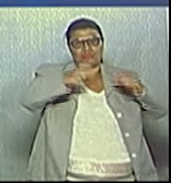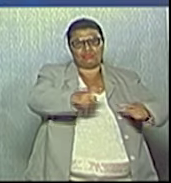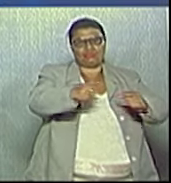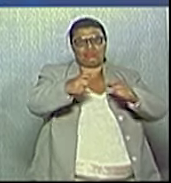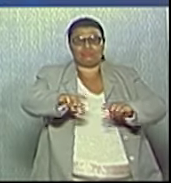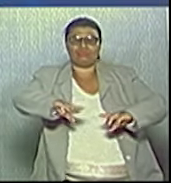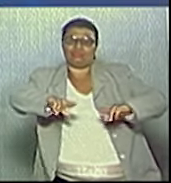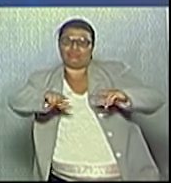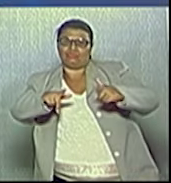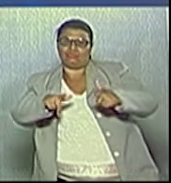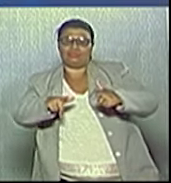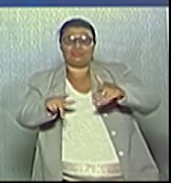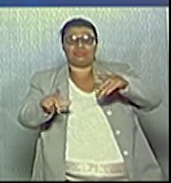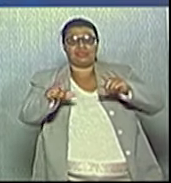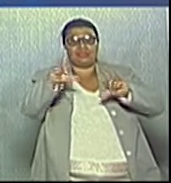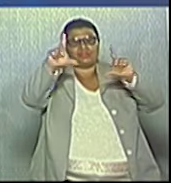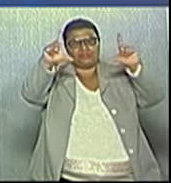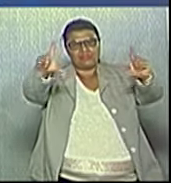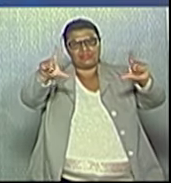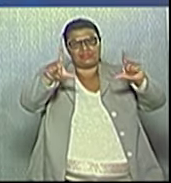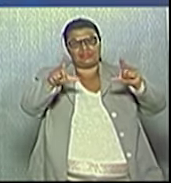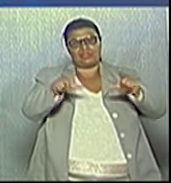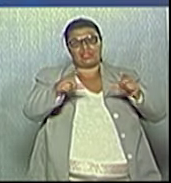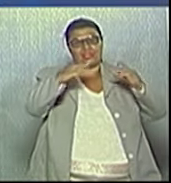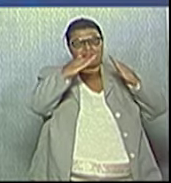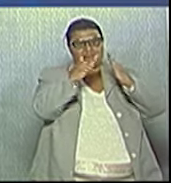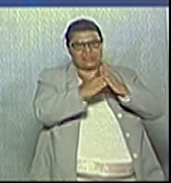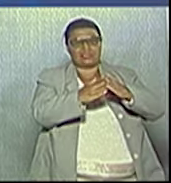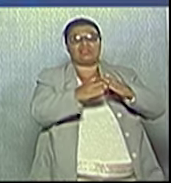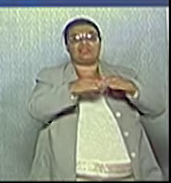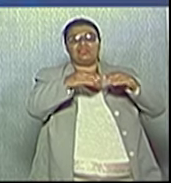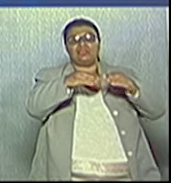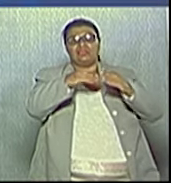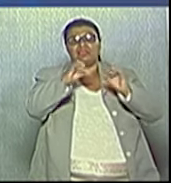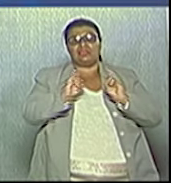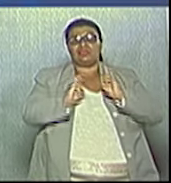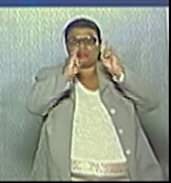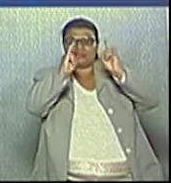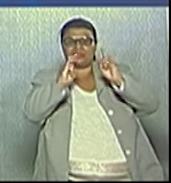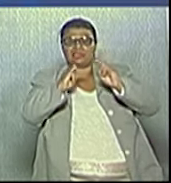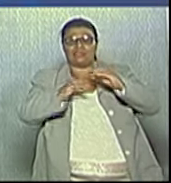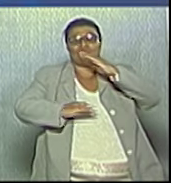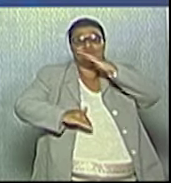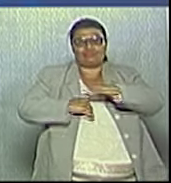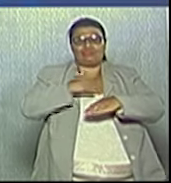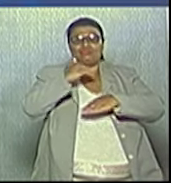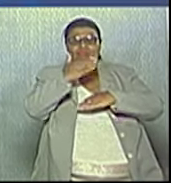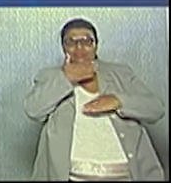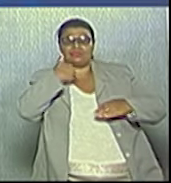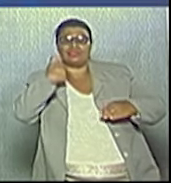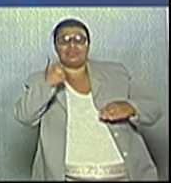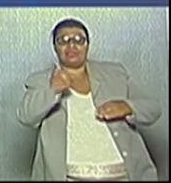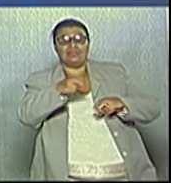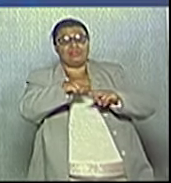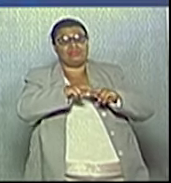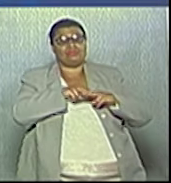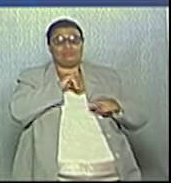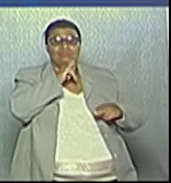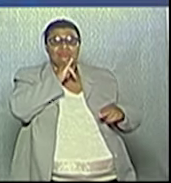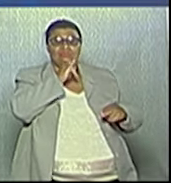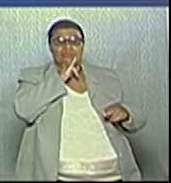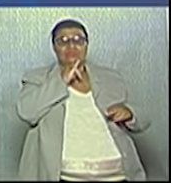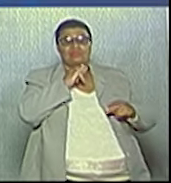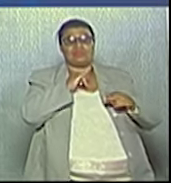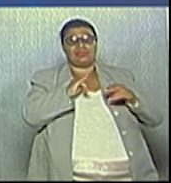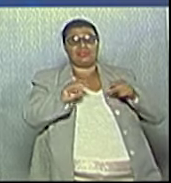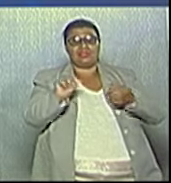estimulando o comércio, estimulando com que as empresas que já estão aqui na cidade possam crescer e empregar mais. Por exemplo, com o programa